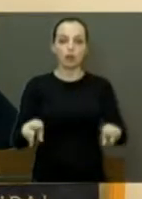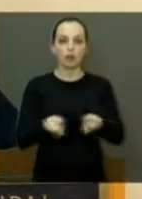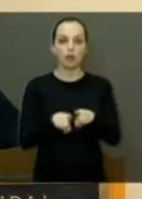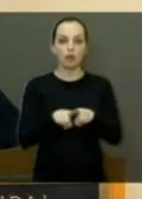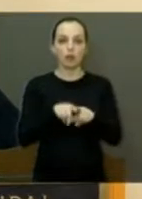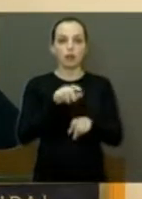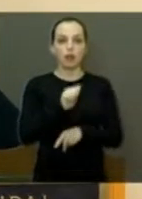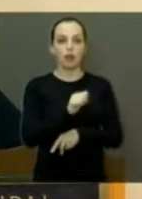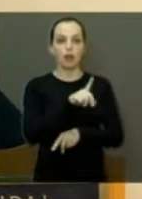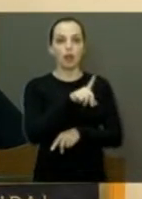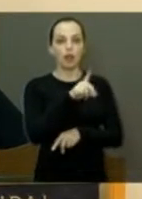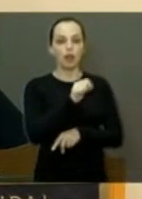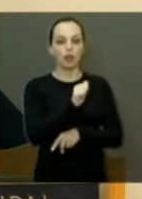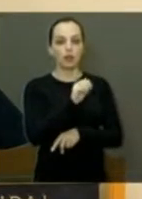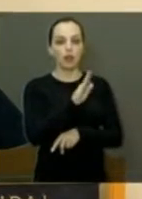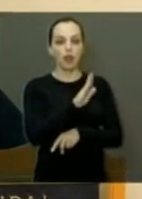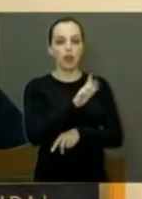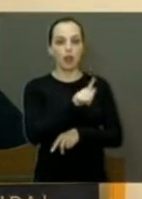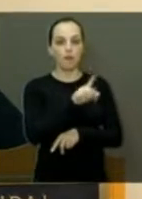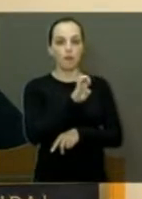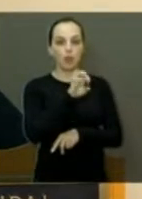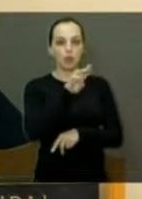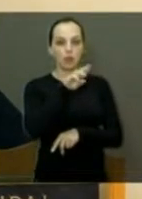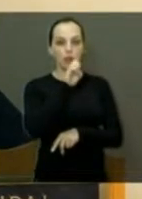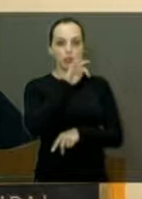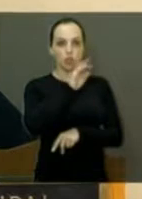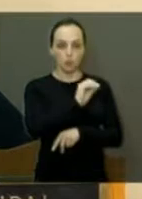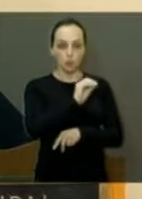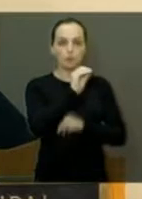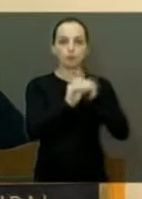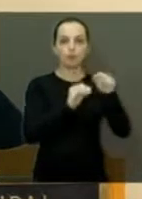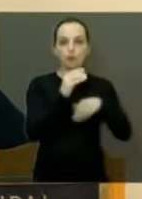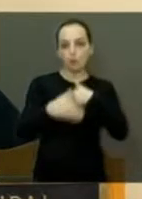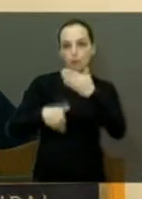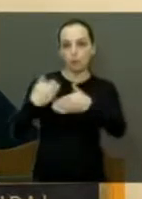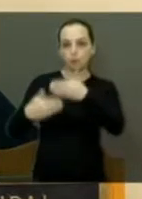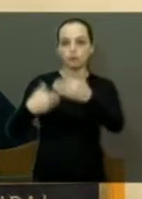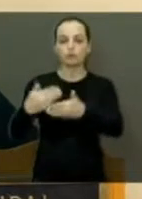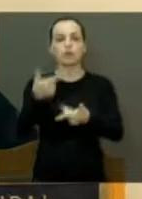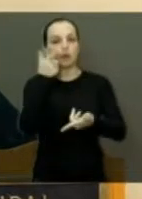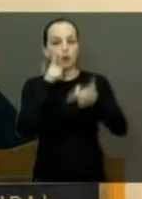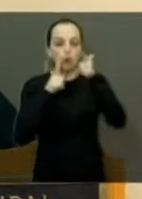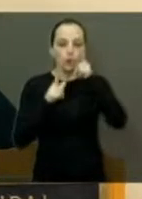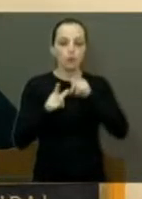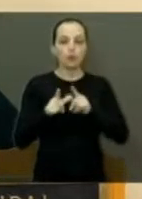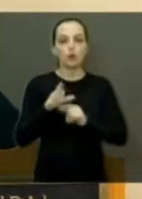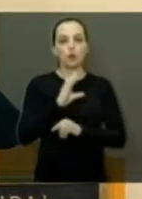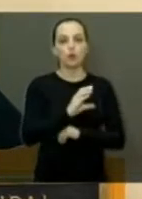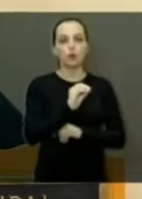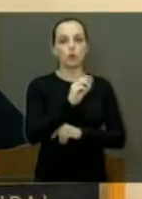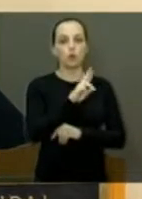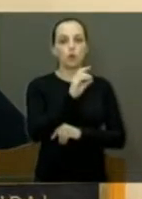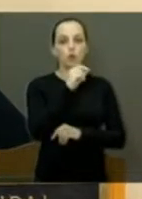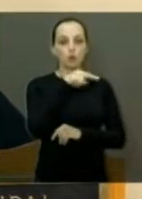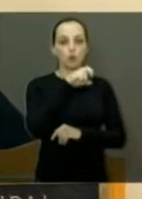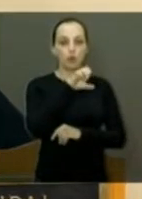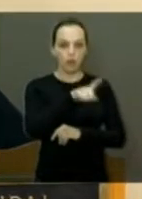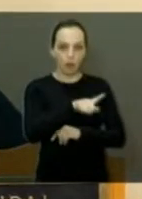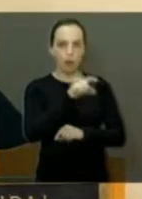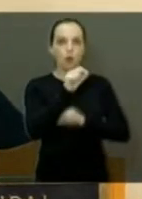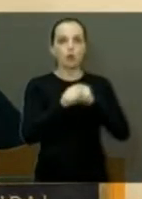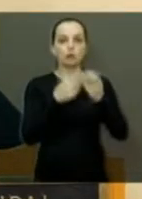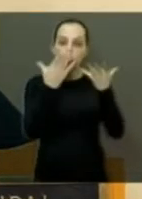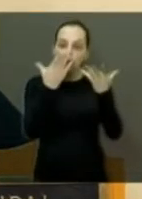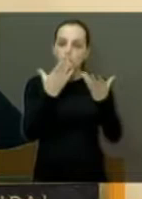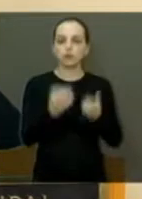-coronel Adalberto, que assumiu, foi promovido a tenente-coronel e já assumiu o batalhão, o 13º